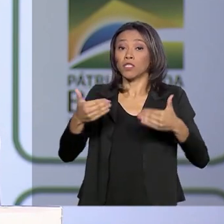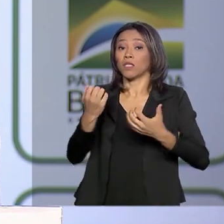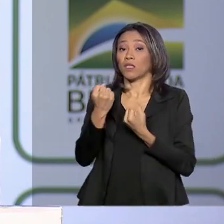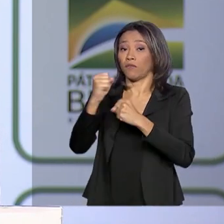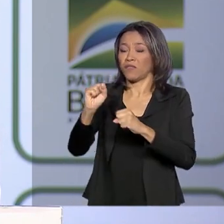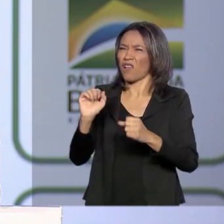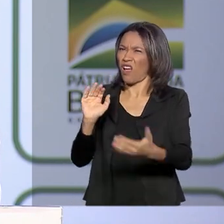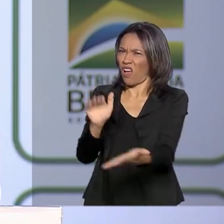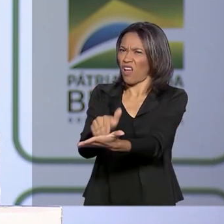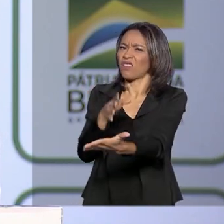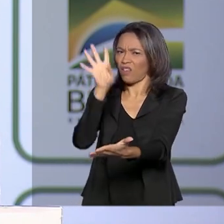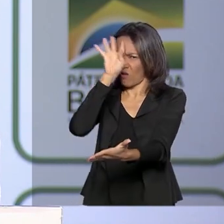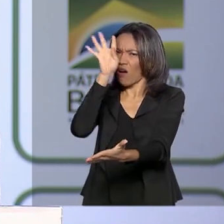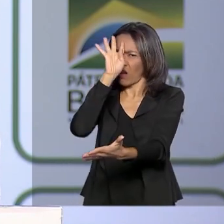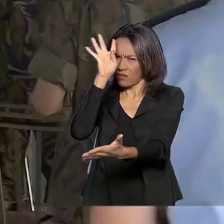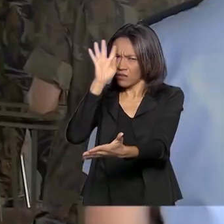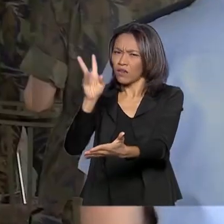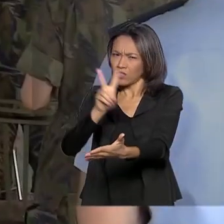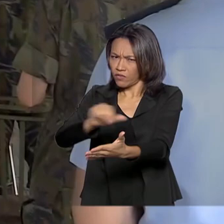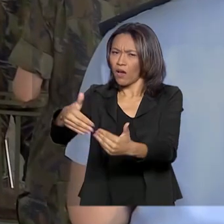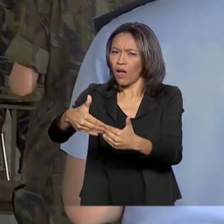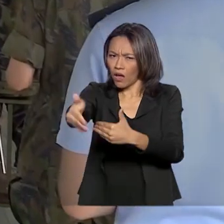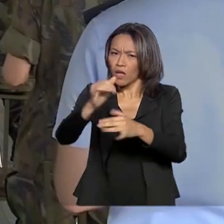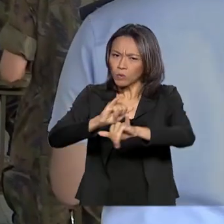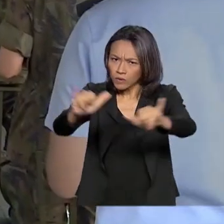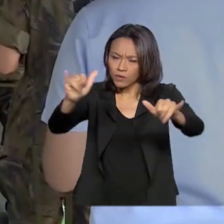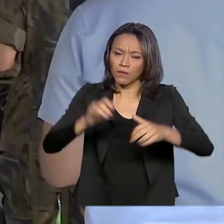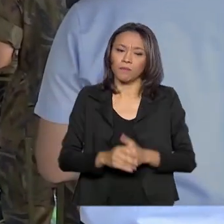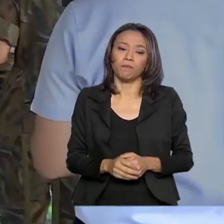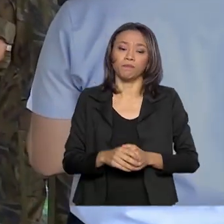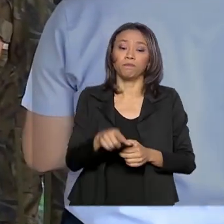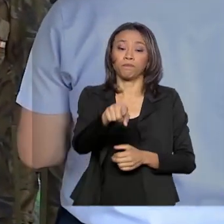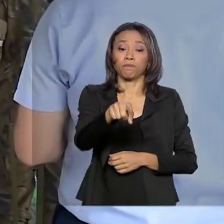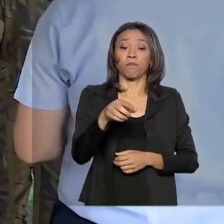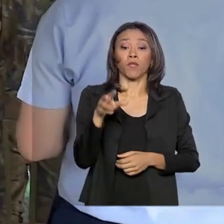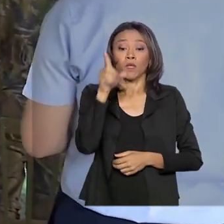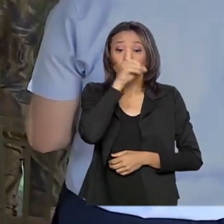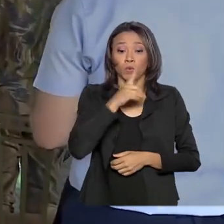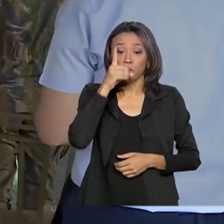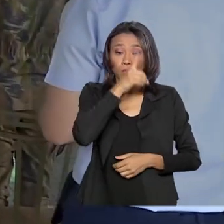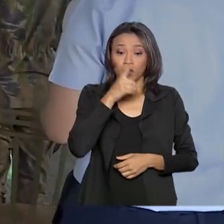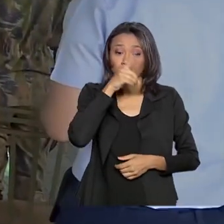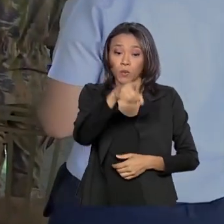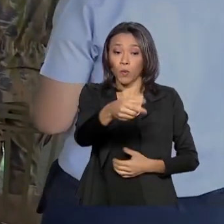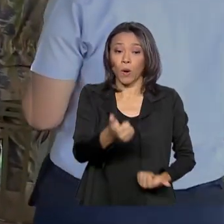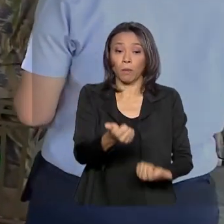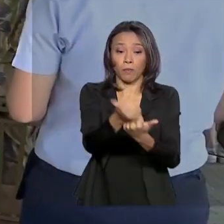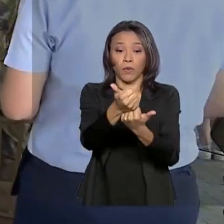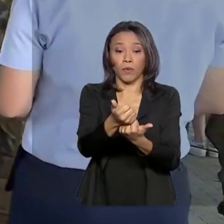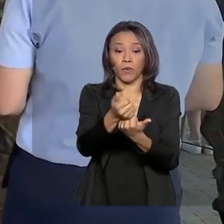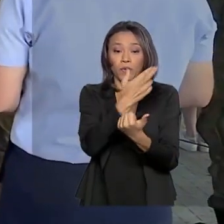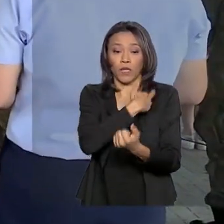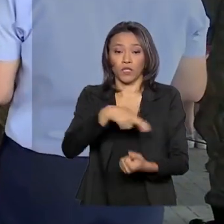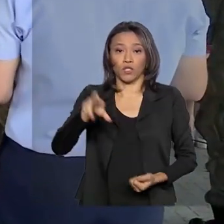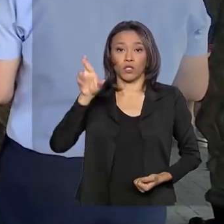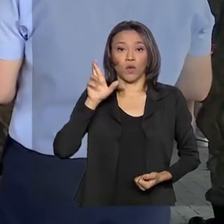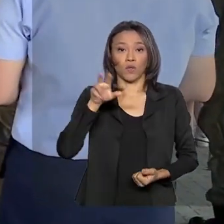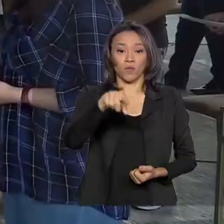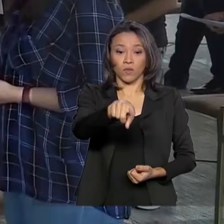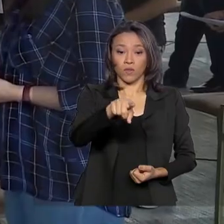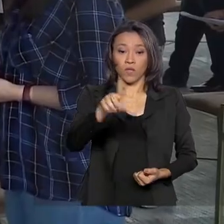concluído, esses resultados nós vamos anunciar. No domingo, o Serviço de Assistência Religiosa da Aeronáutica promoveu uma